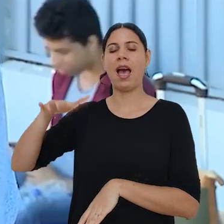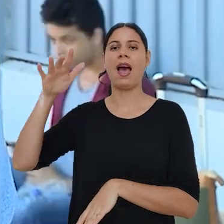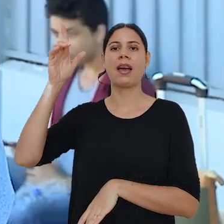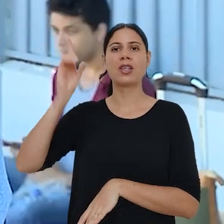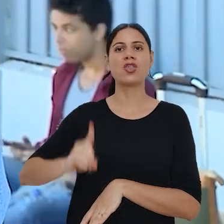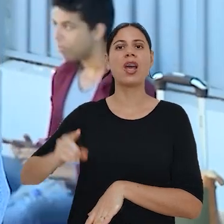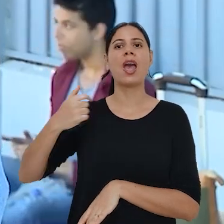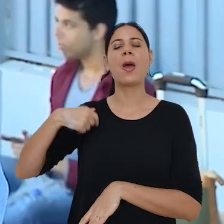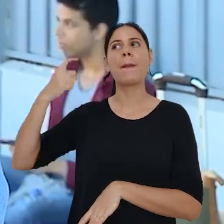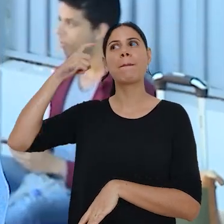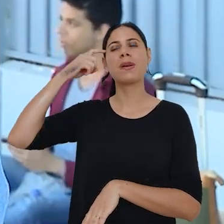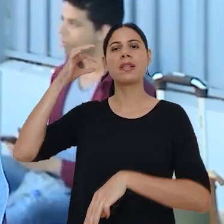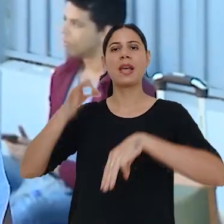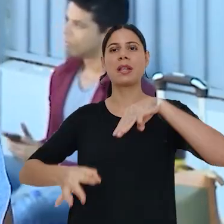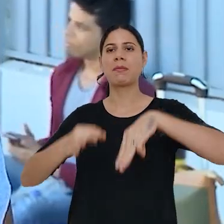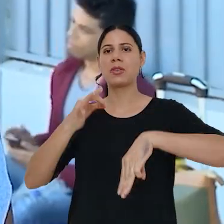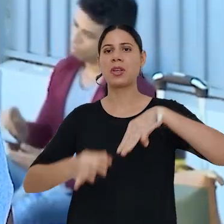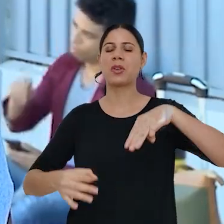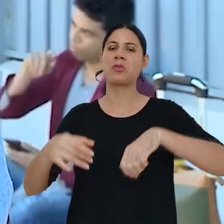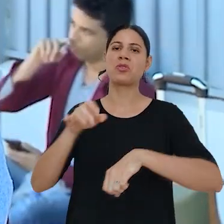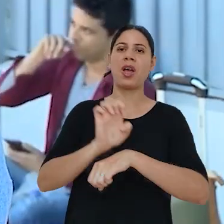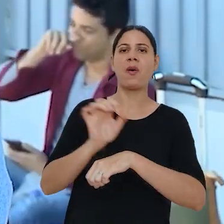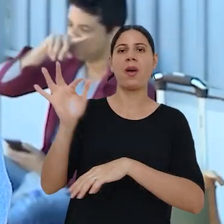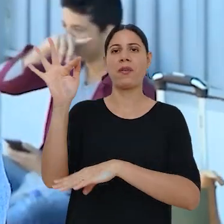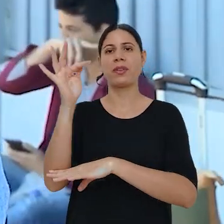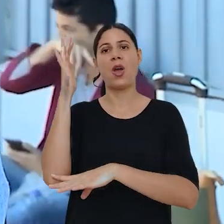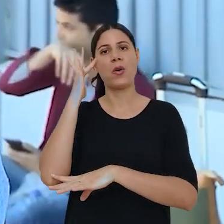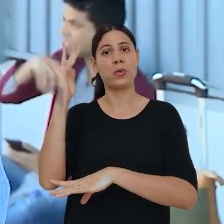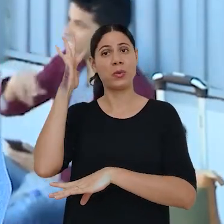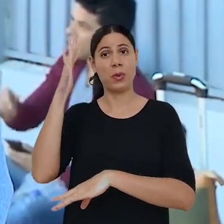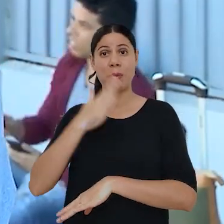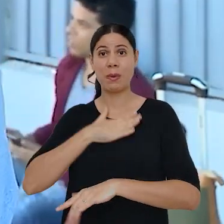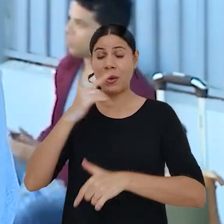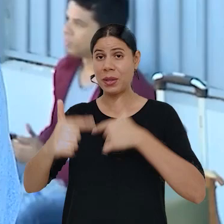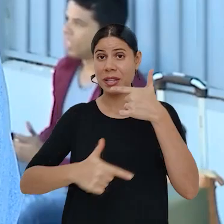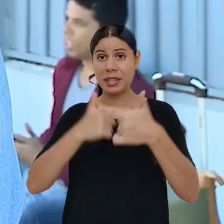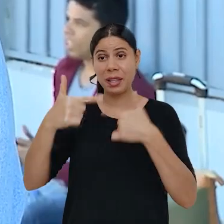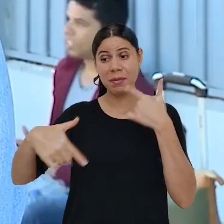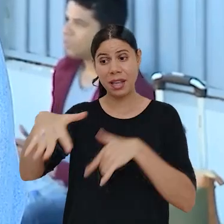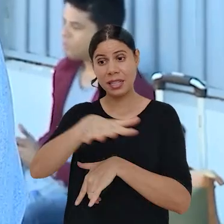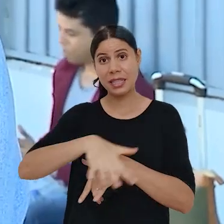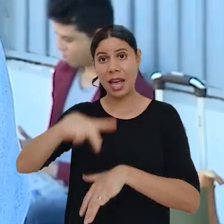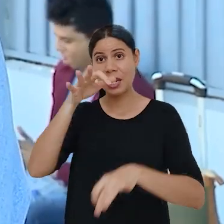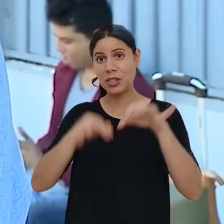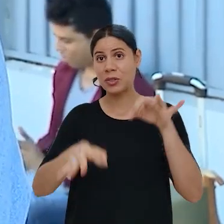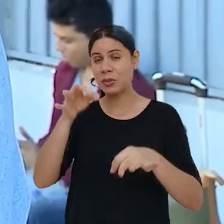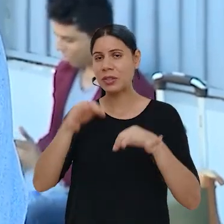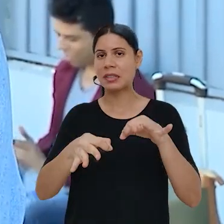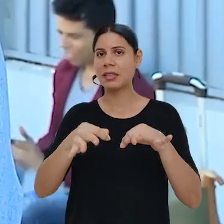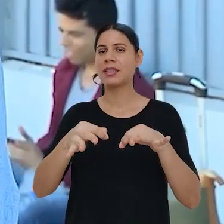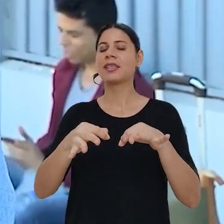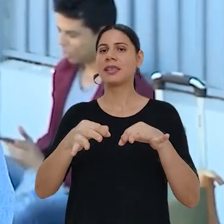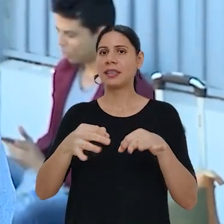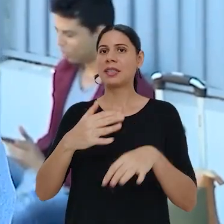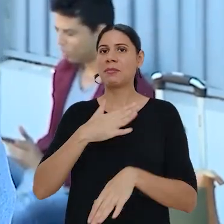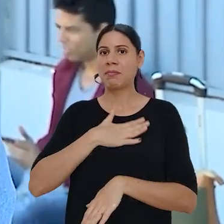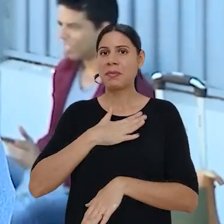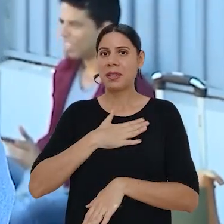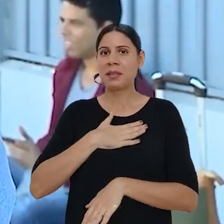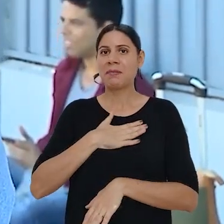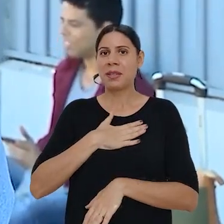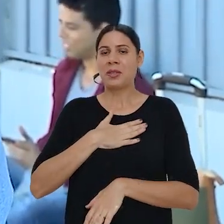sempre pensei na magistratura, tanto estadual quanto federal, sempre foi um sonho. E trabalhar com o judiciário, para mim, nessa apreciação para